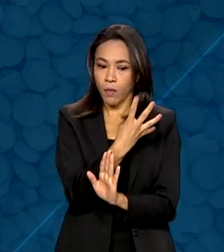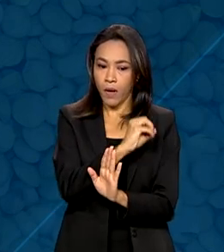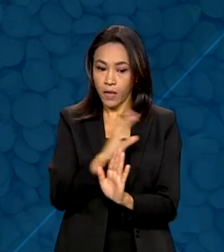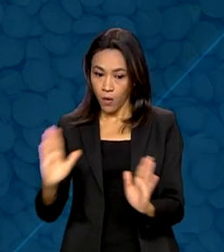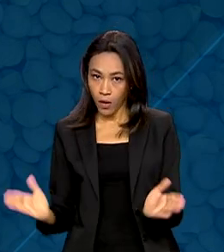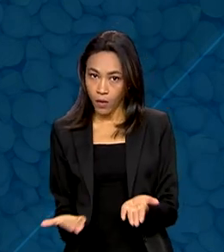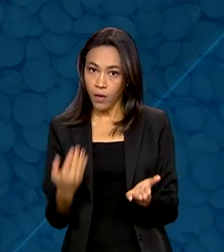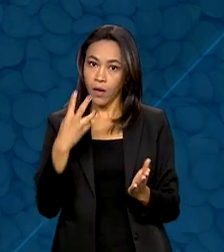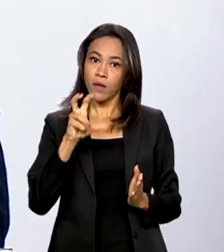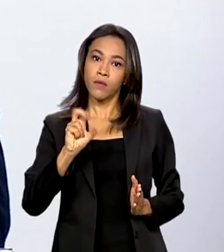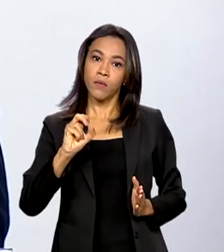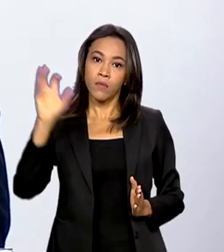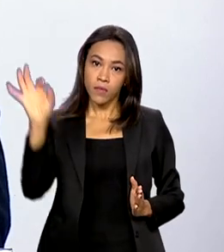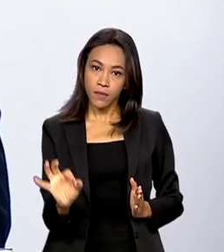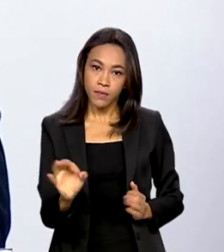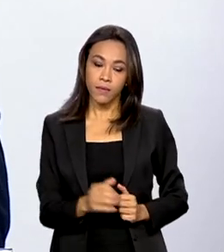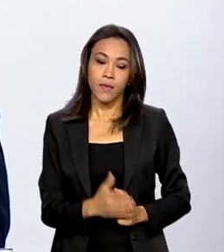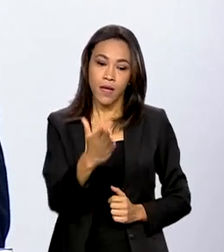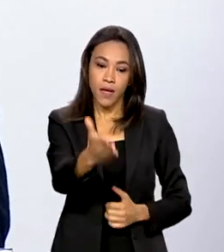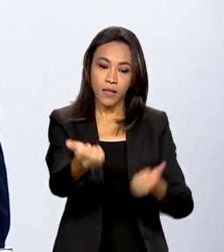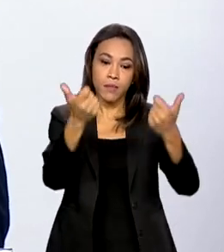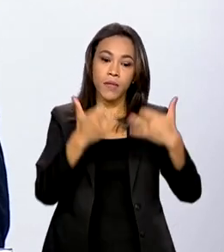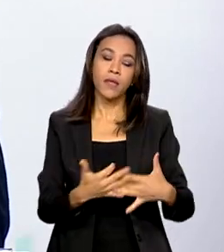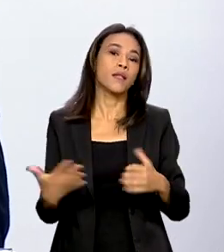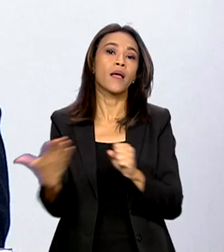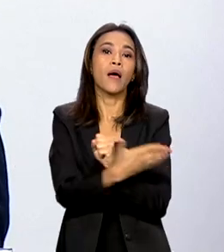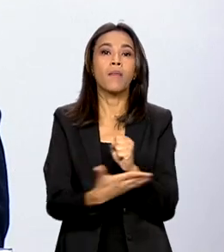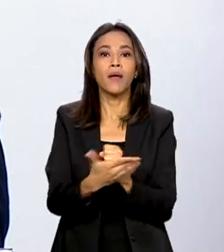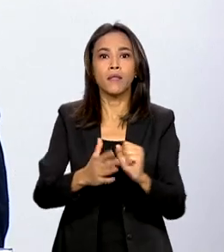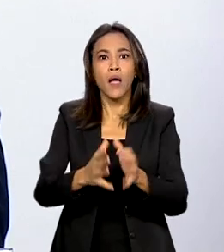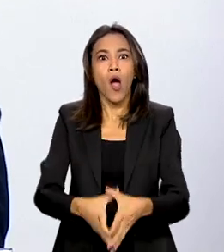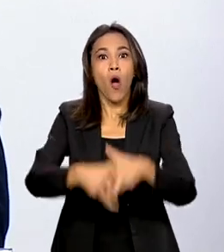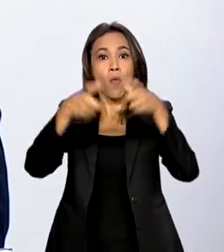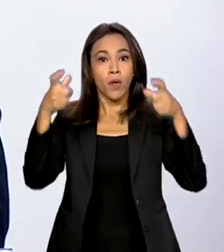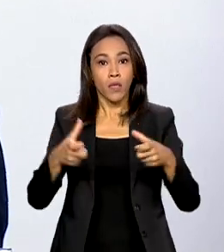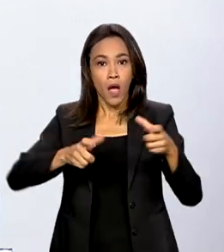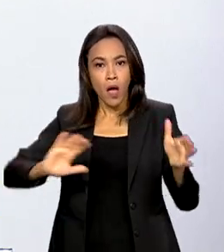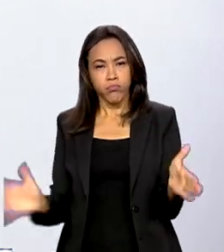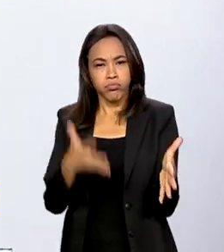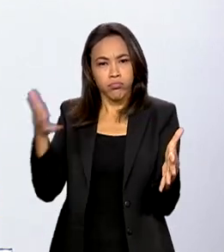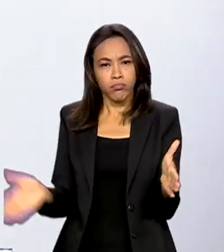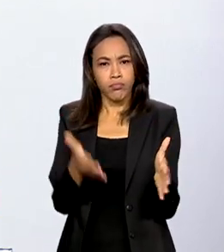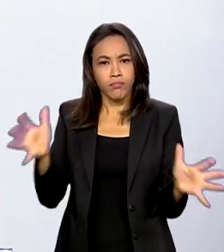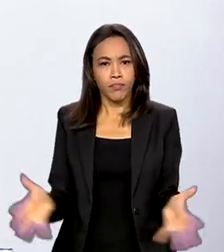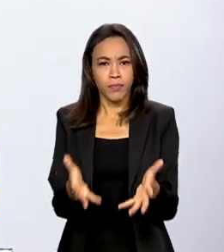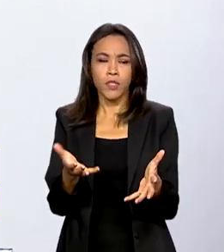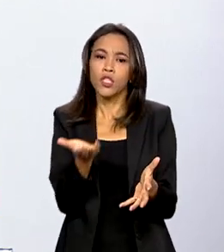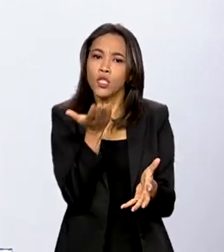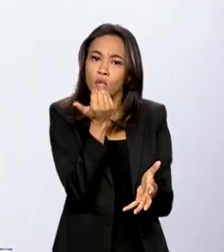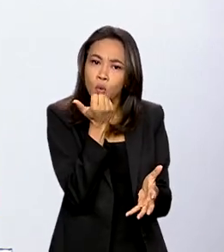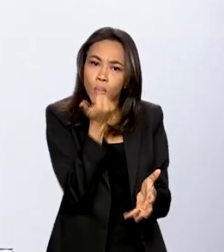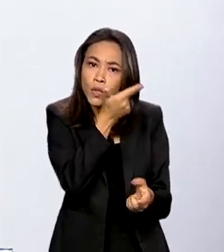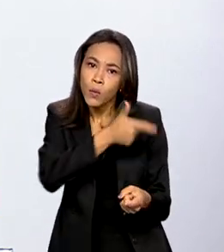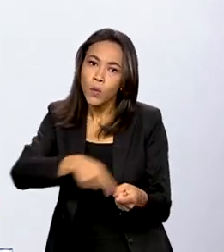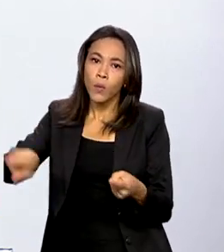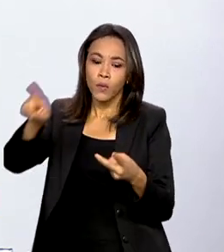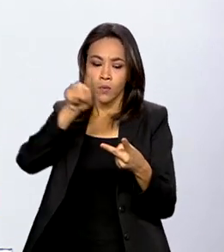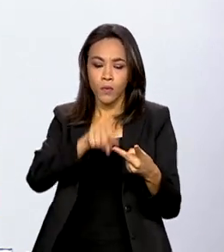50%. Esse é um dos pilares, aumentar a produção de alimentos. E o outro pilar é